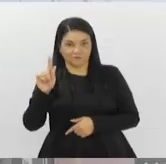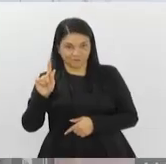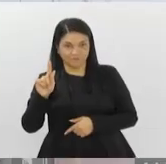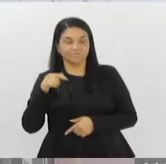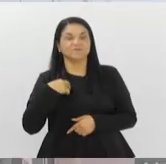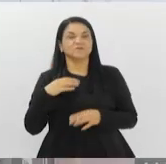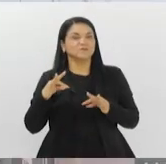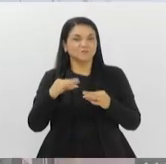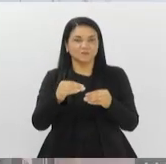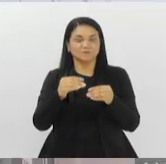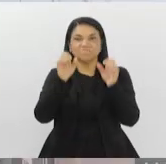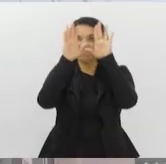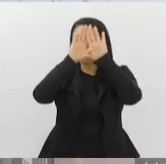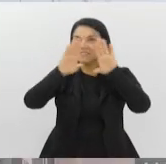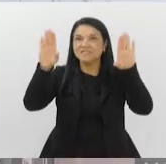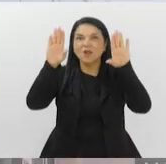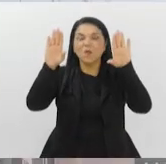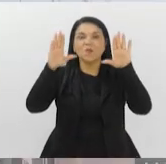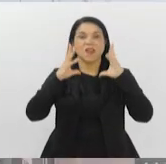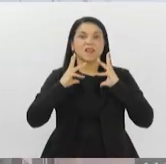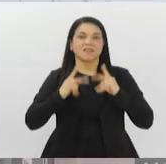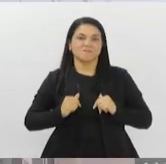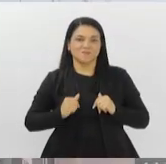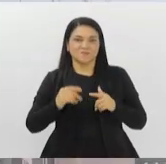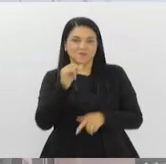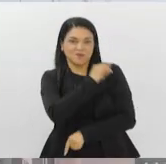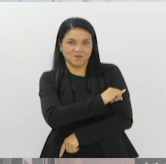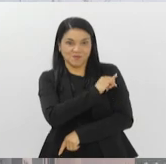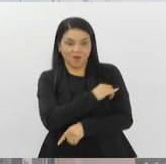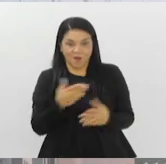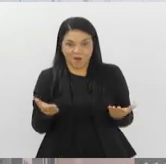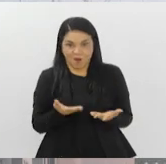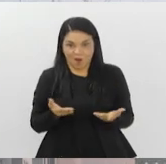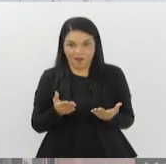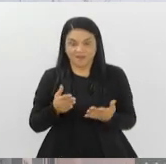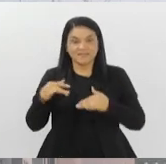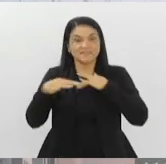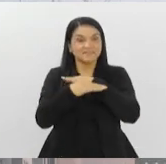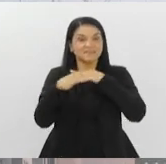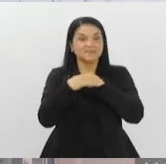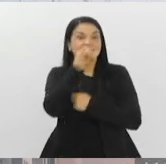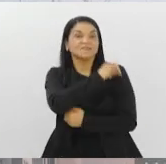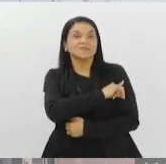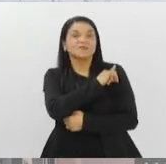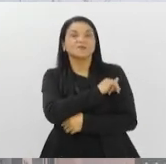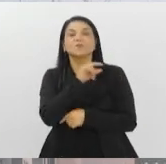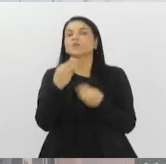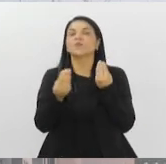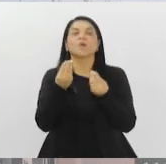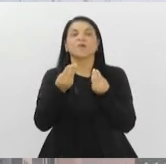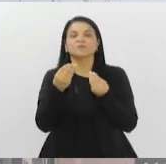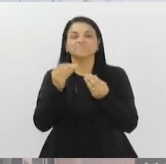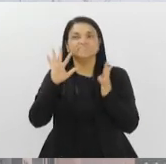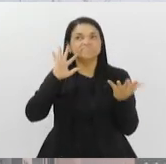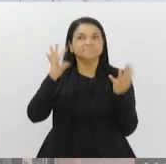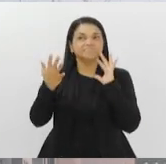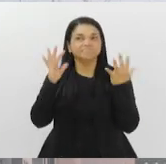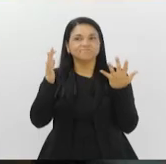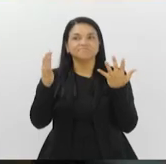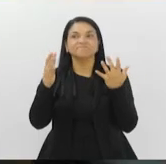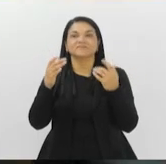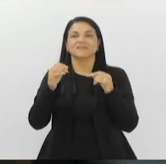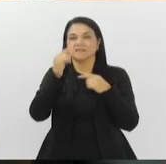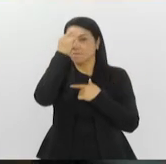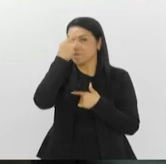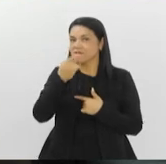Rio de Janeiro. Vamos ver agora como está o tempo aqui no Rio de Janeiro, na cidade do Rio de Janeiro. Imagens aqui da cidade do Rio de Janeiro.